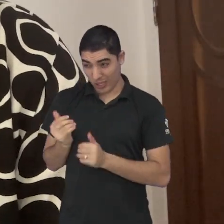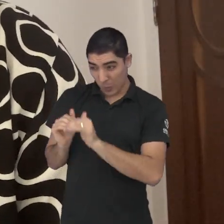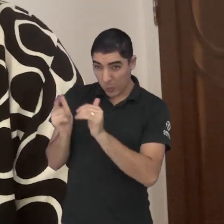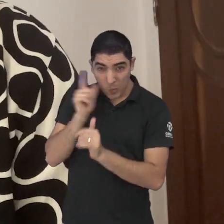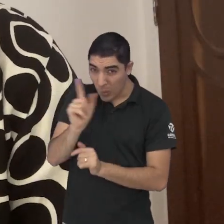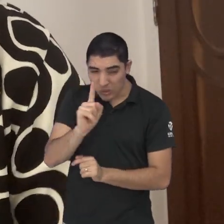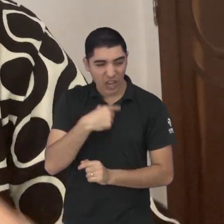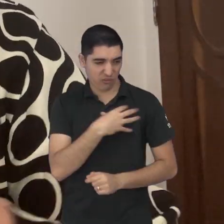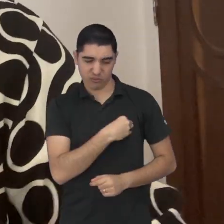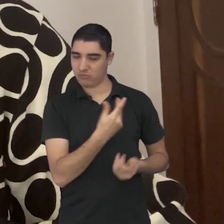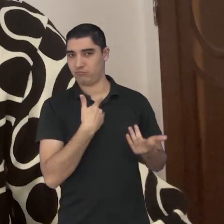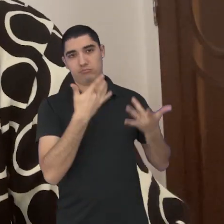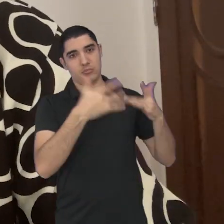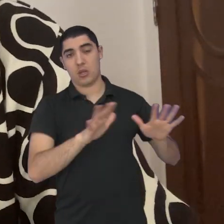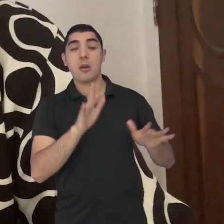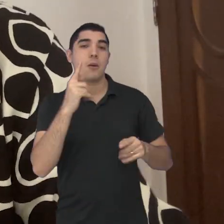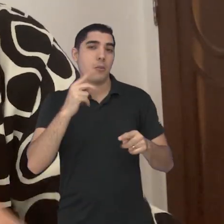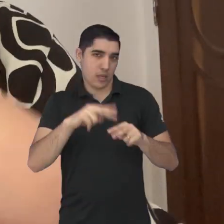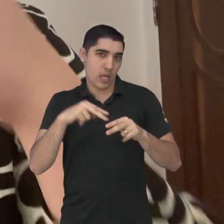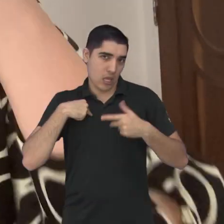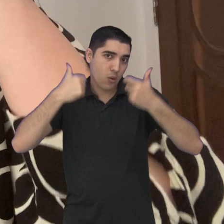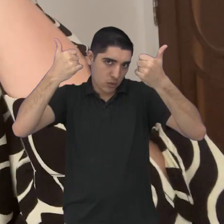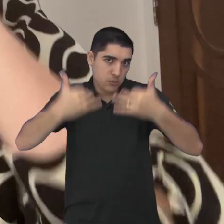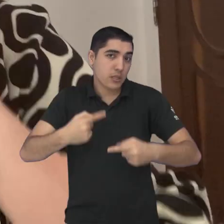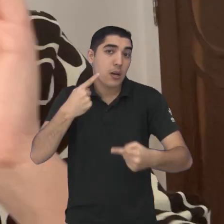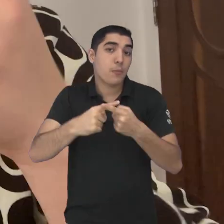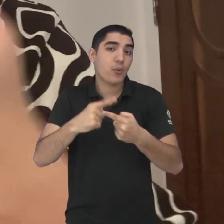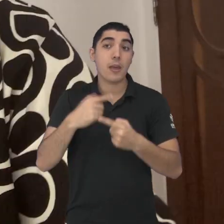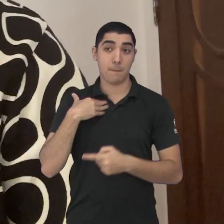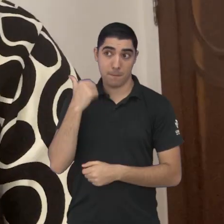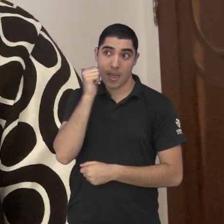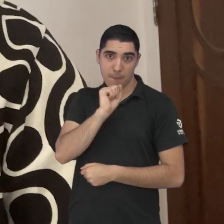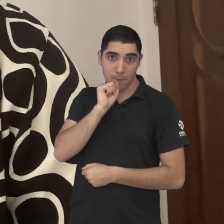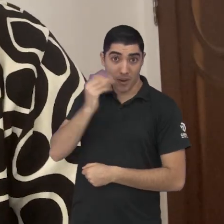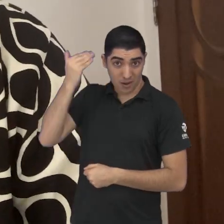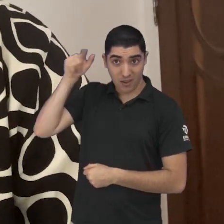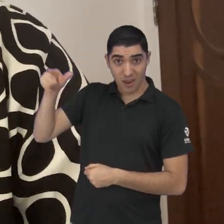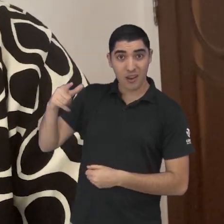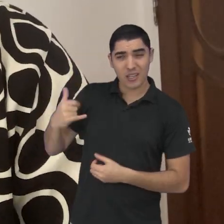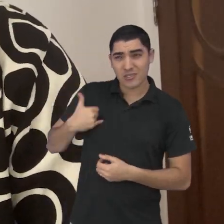Isso eu falo não só pela minha experiência pessoal de vida, mas também por ter visto a minha mãe,